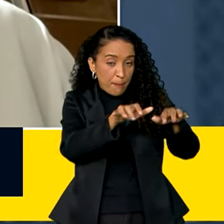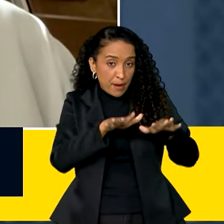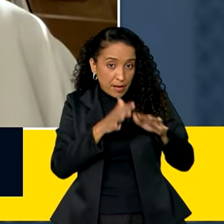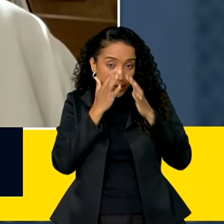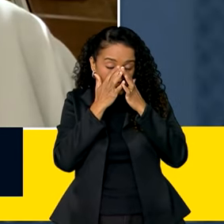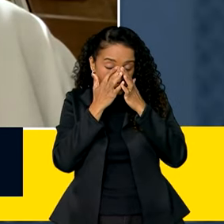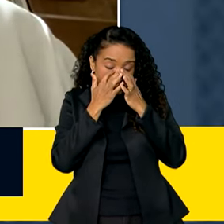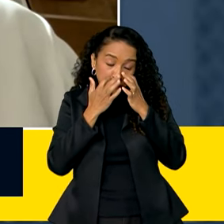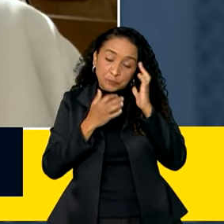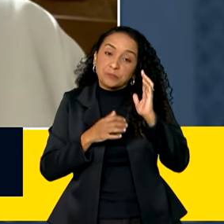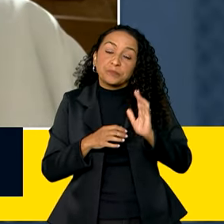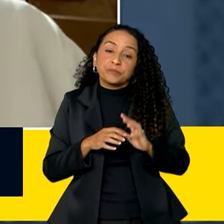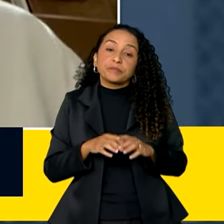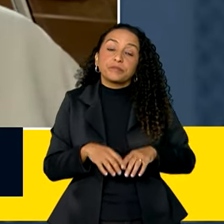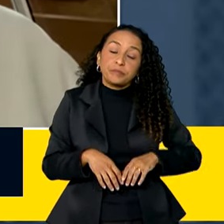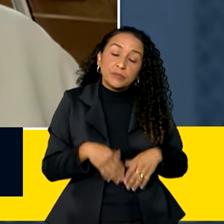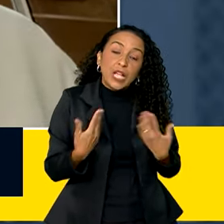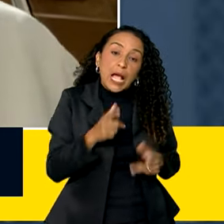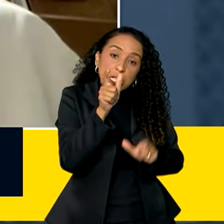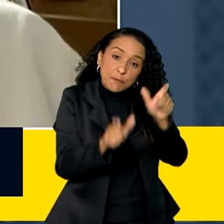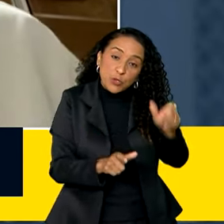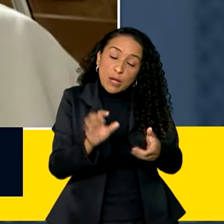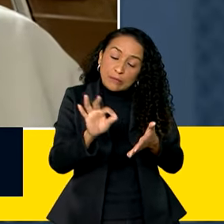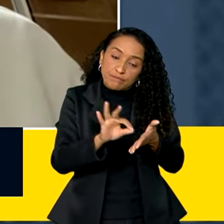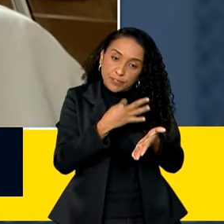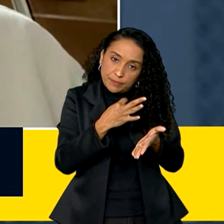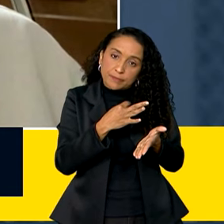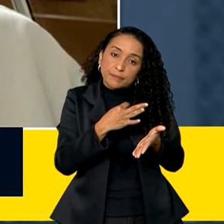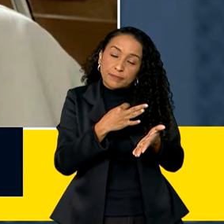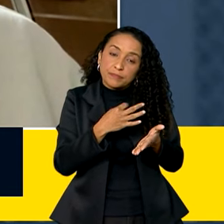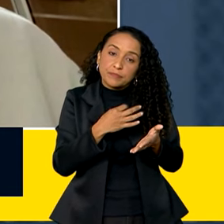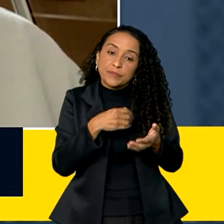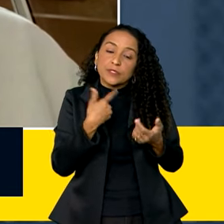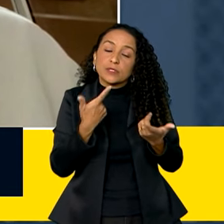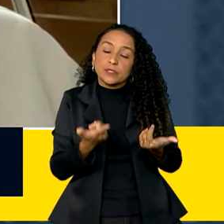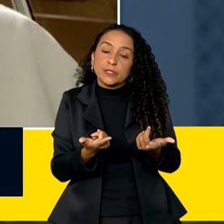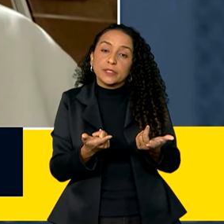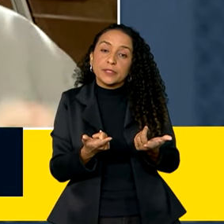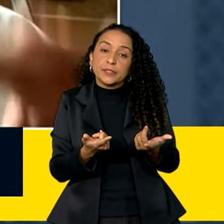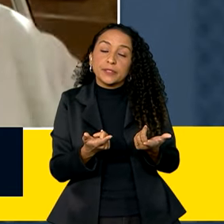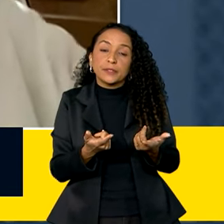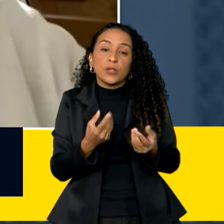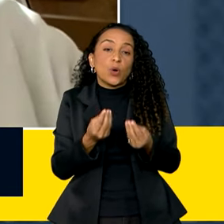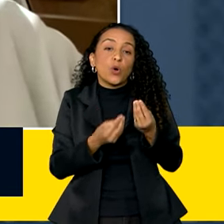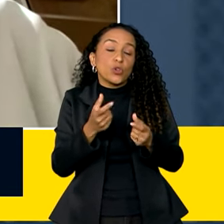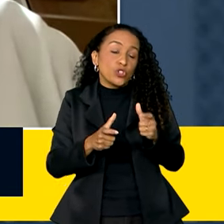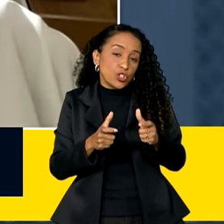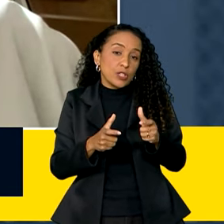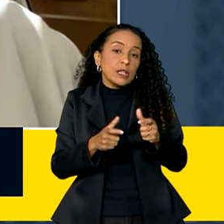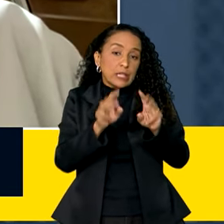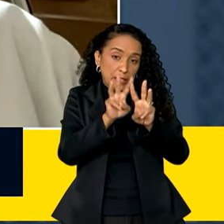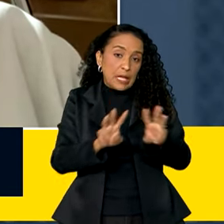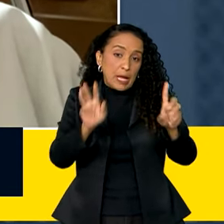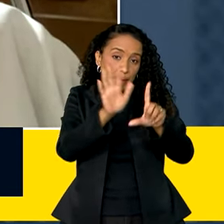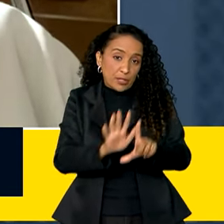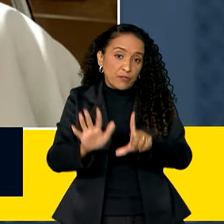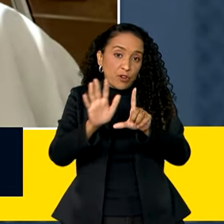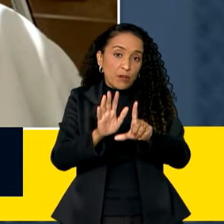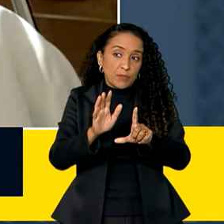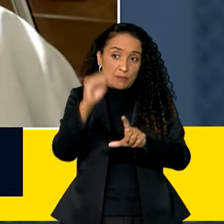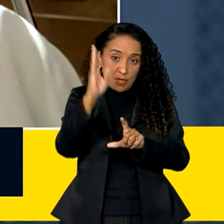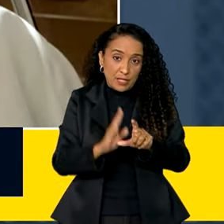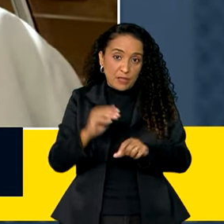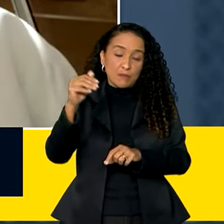autogestionadas. que as pessoas escrevem lá na plataforma do Brasil